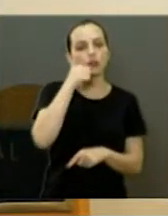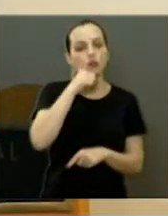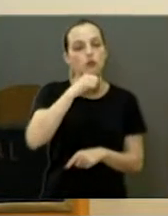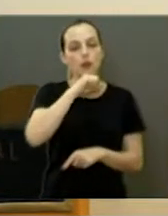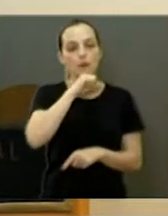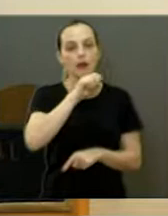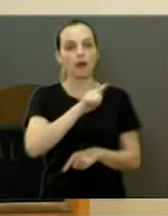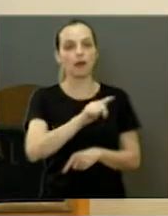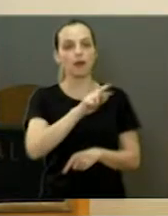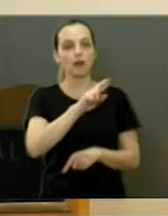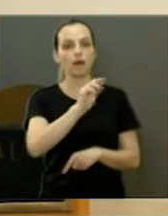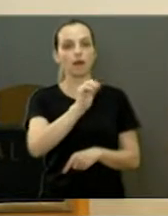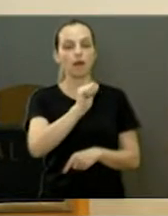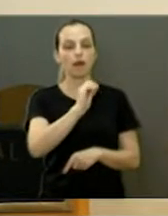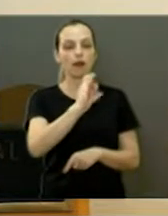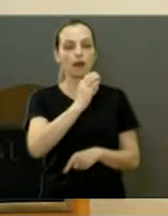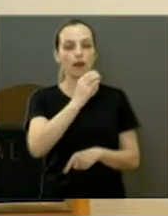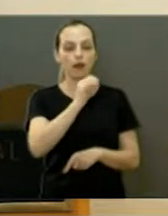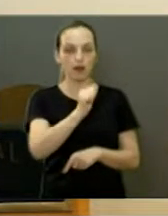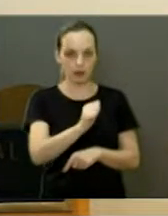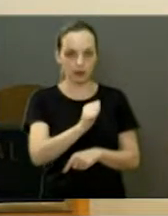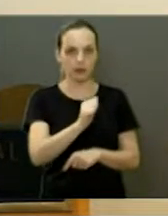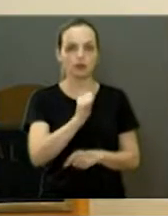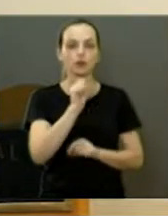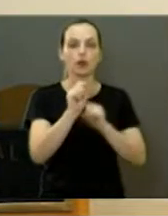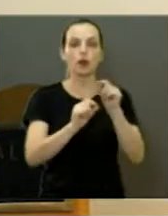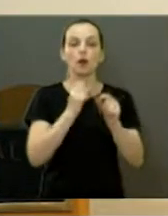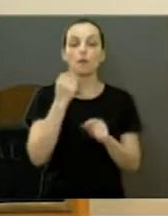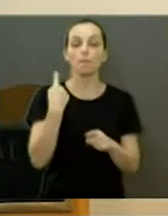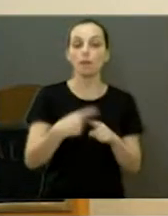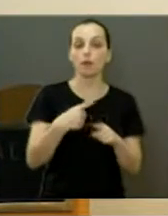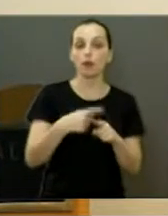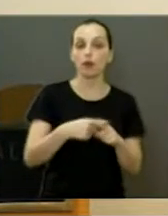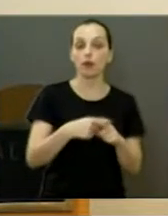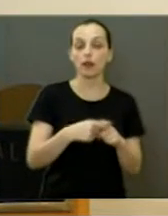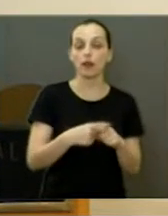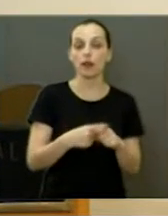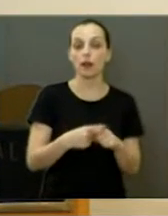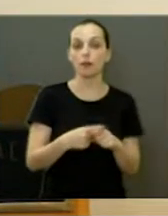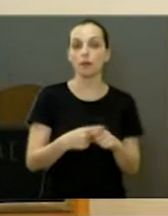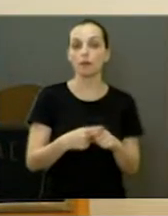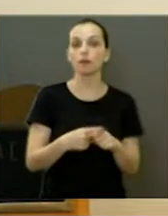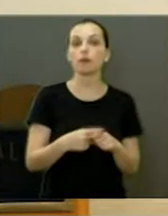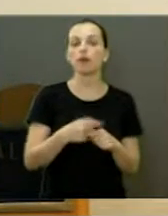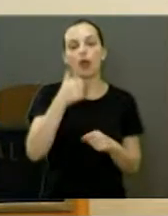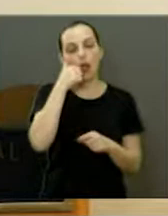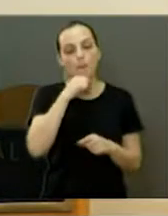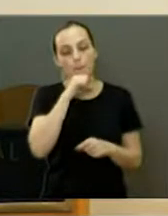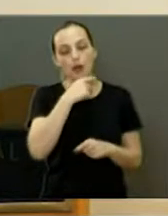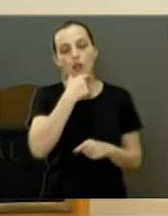que a árvore boa dá bons frutos. E isso é consequência dos seus pais.